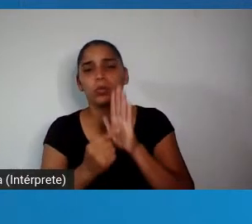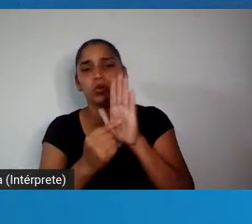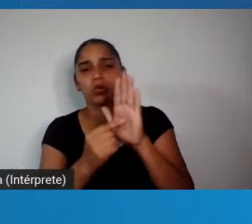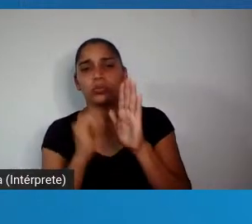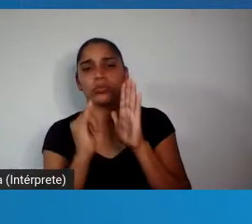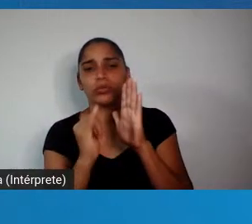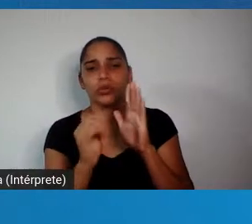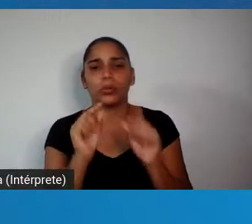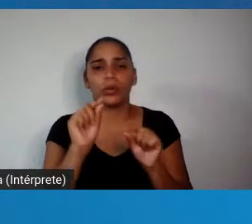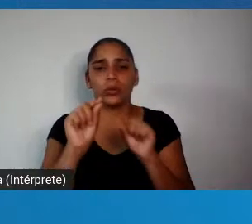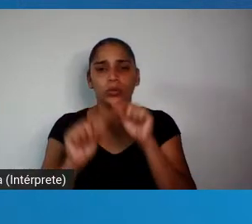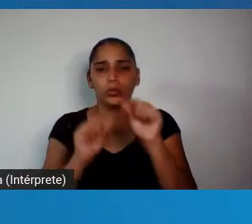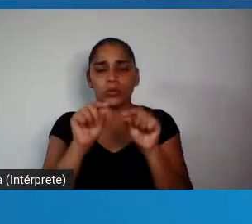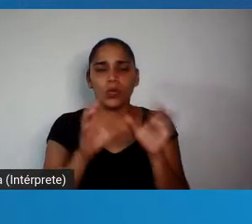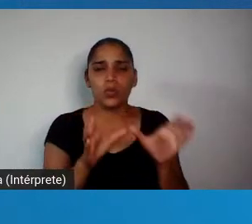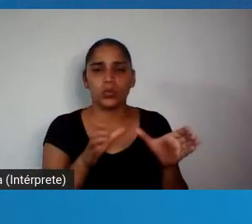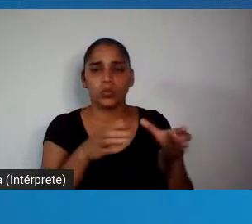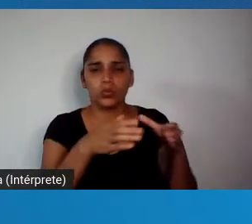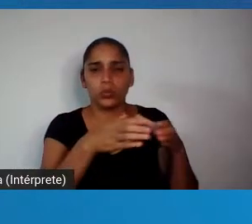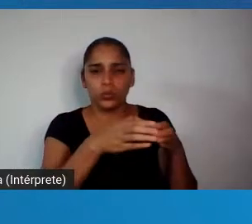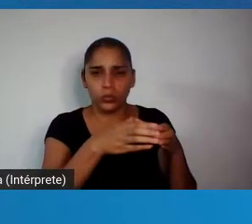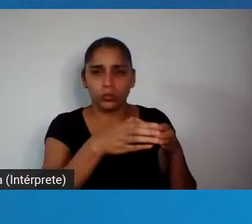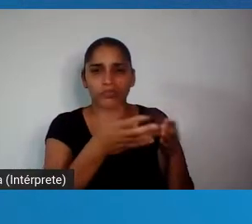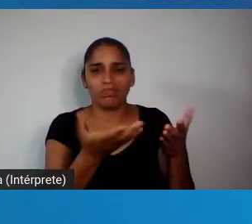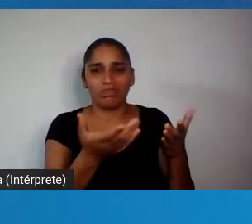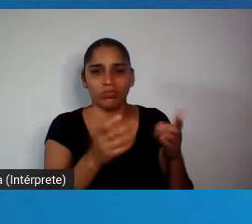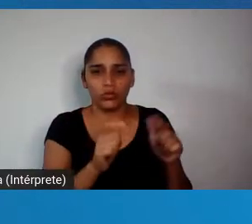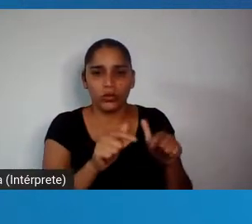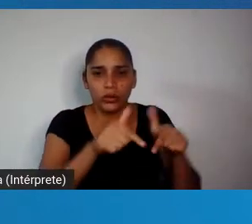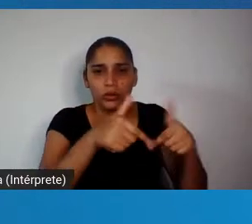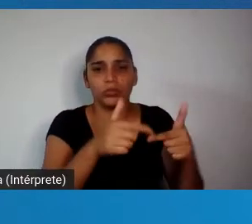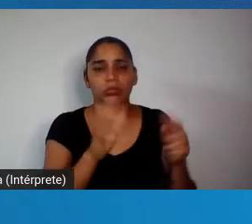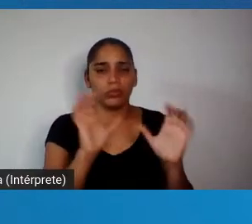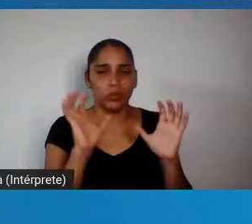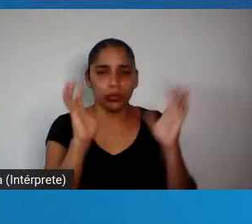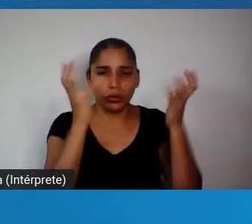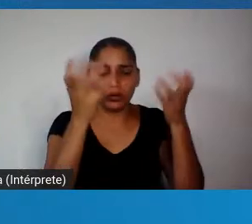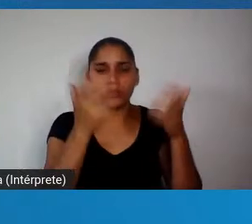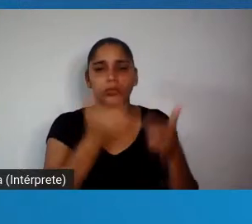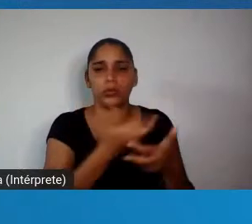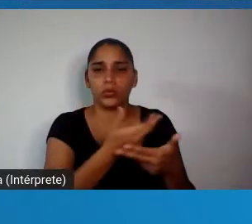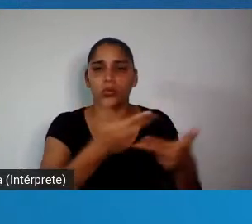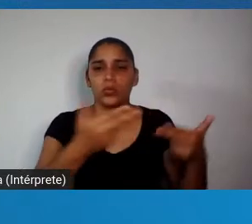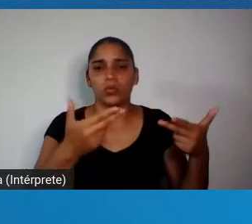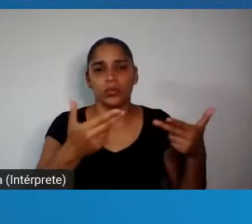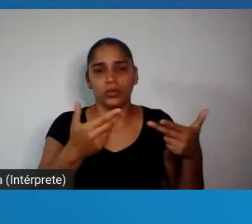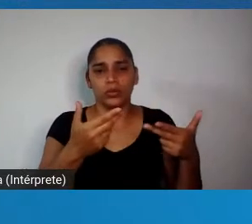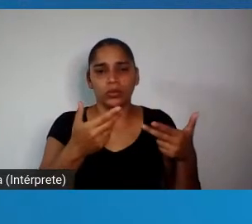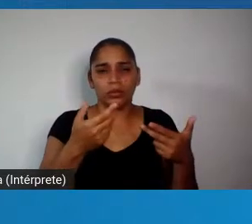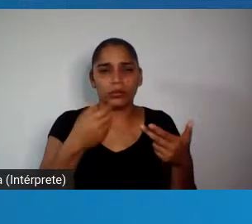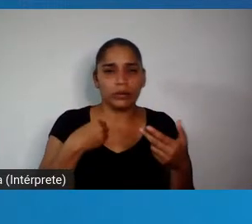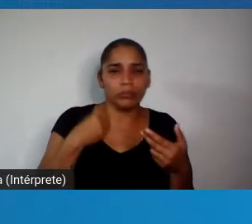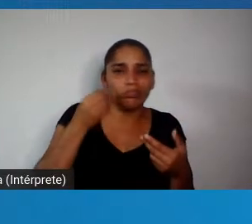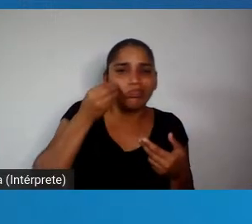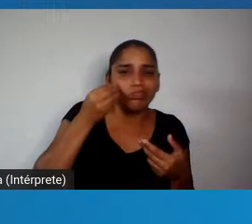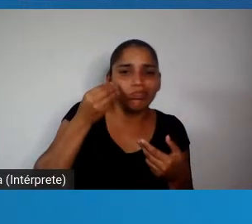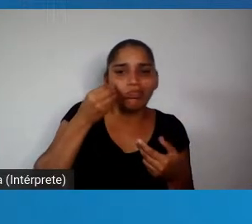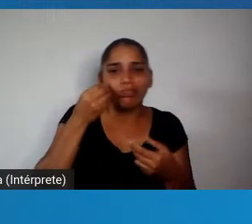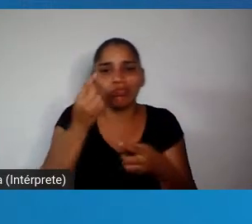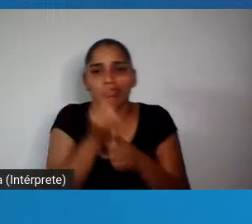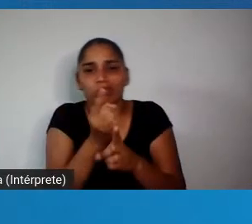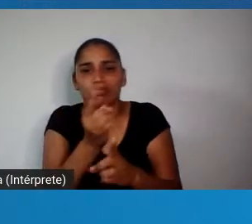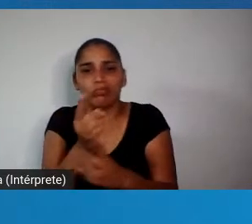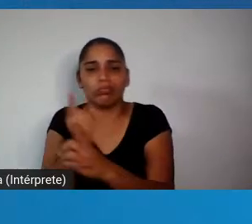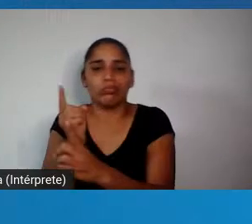esse conjunto de fatos com dados, números, inclusive desvendando um outro mundo da